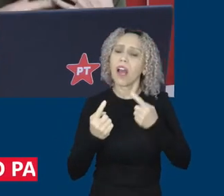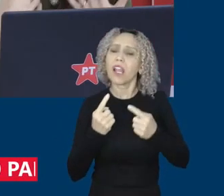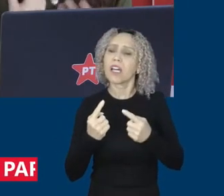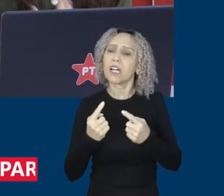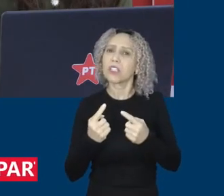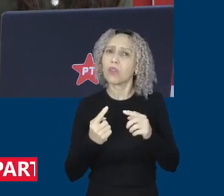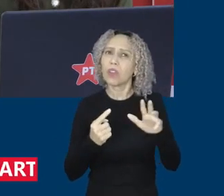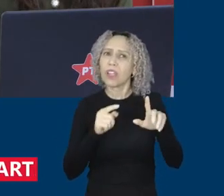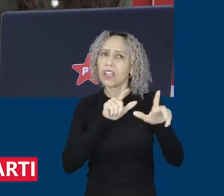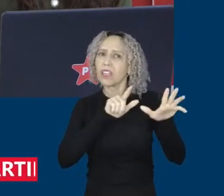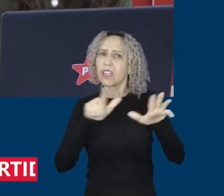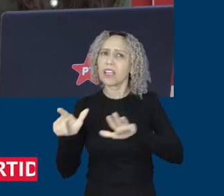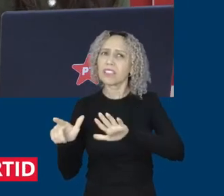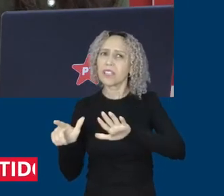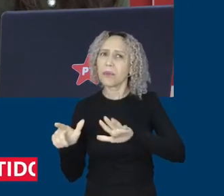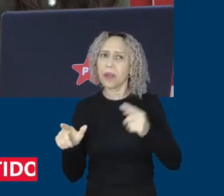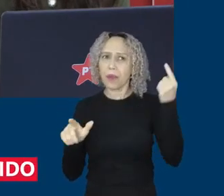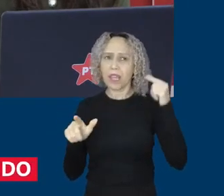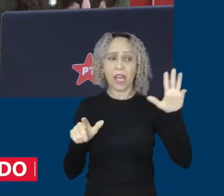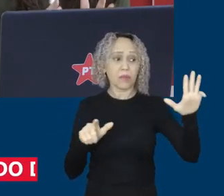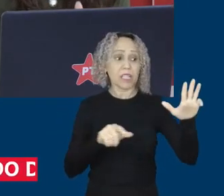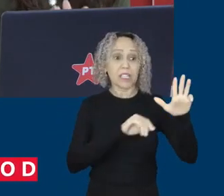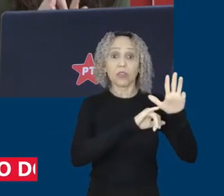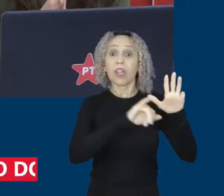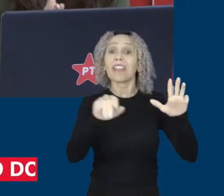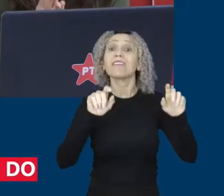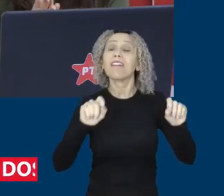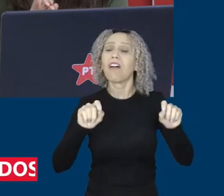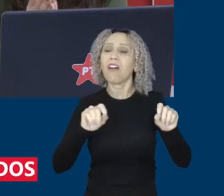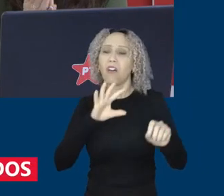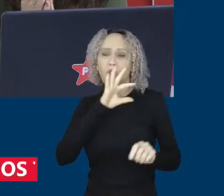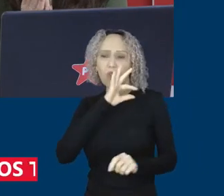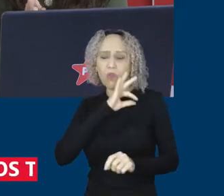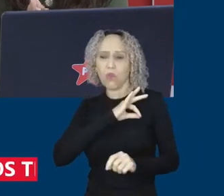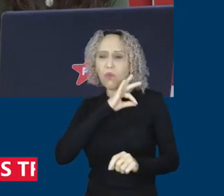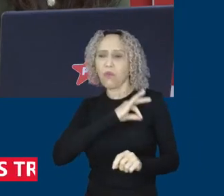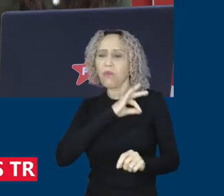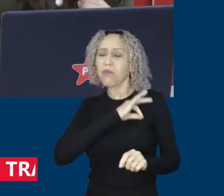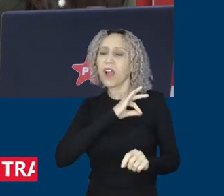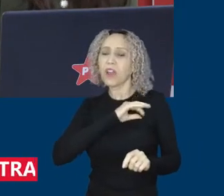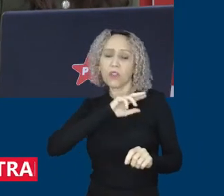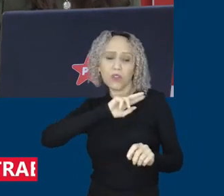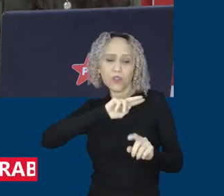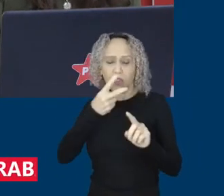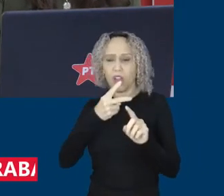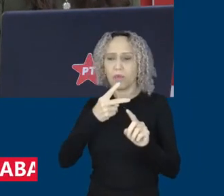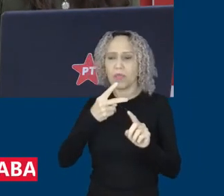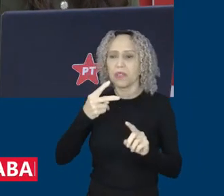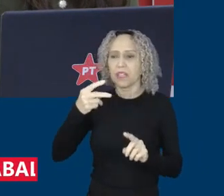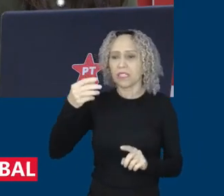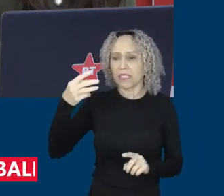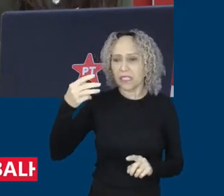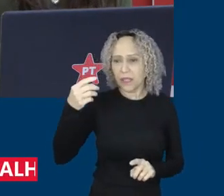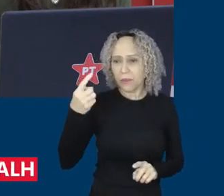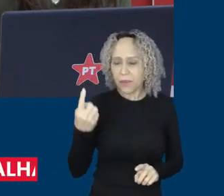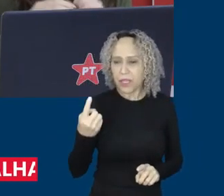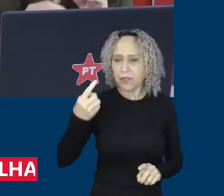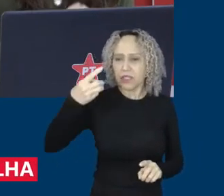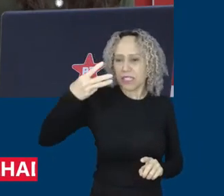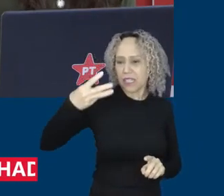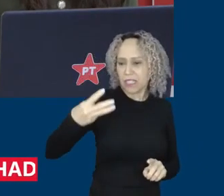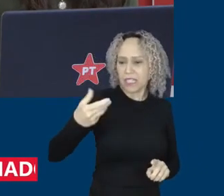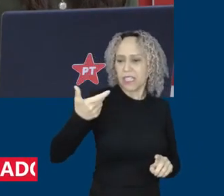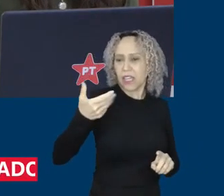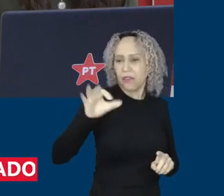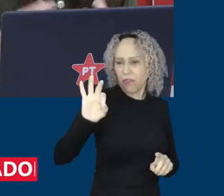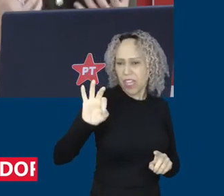sobre o novo valor do salário mínimo que passa a ser de R$.320 para trabalhadores da ativa, aposentados